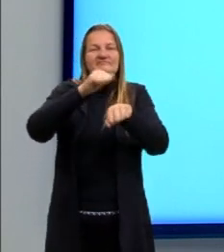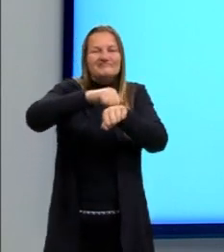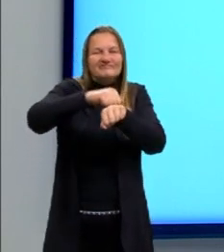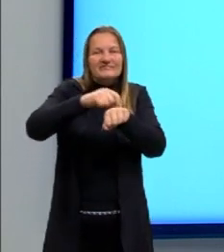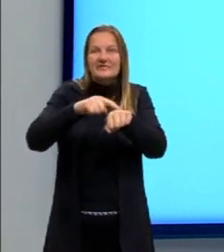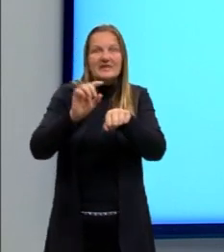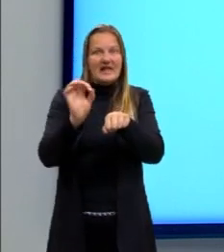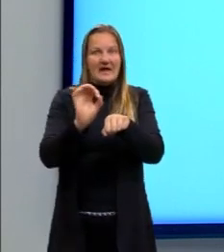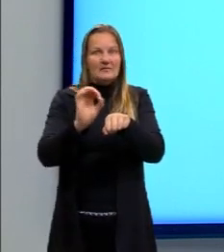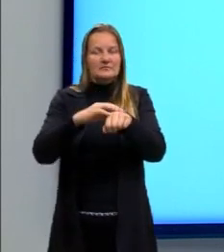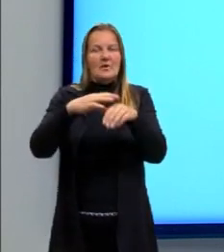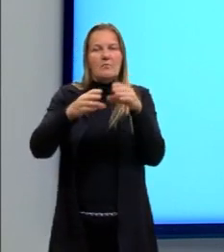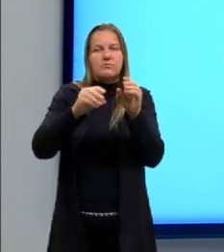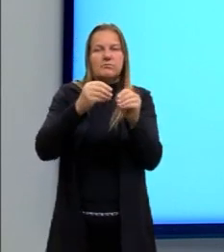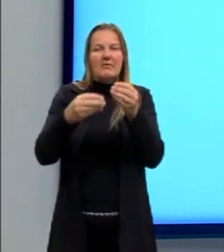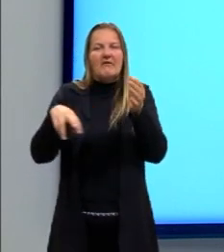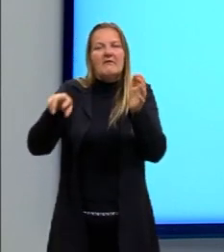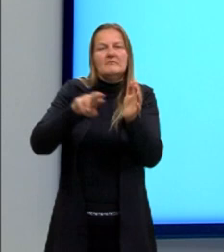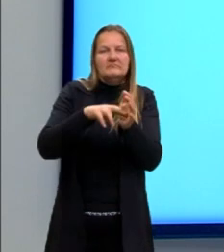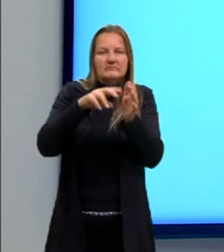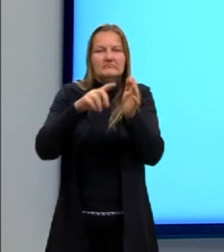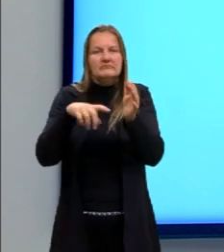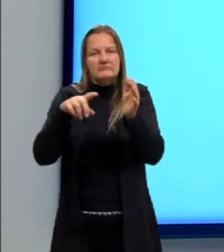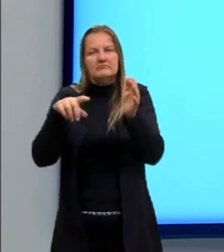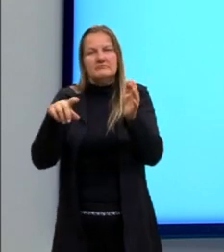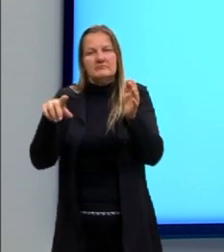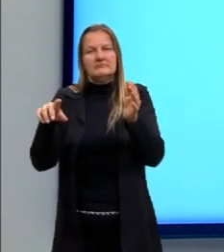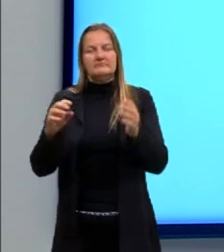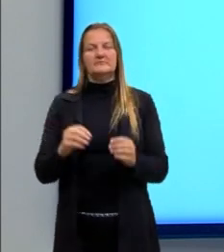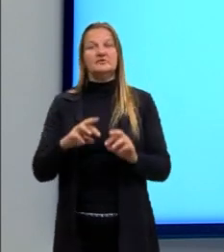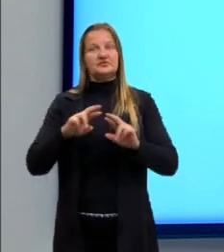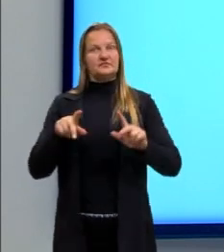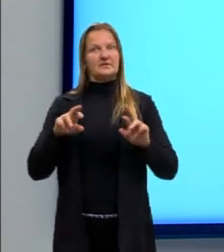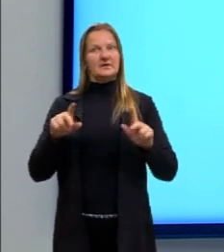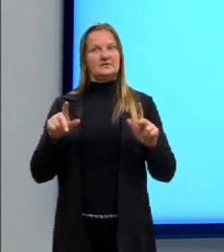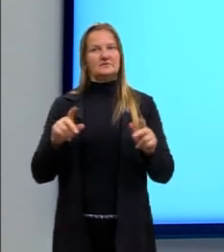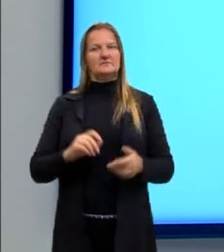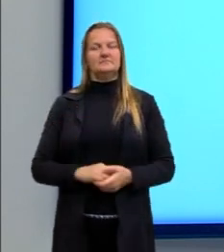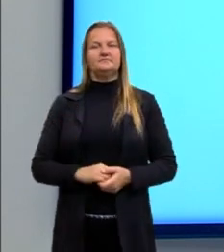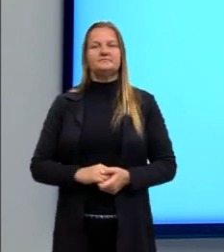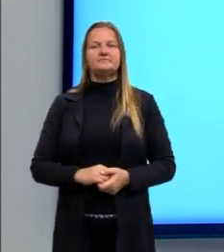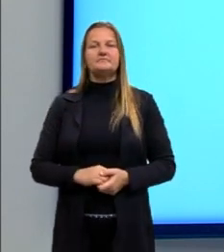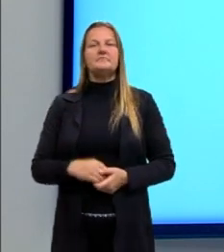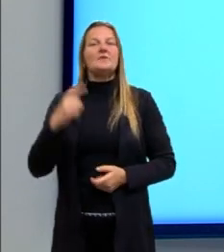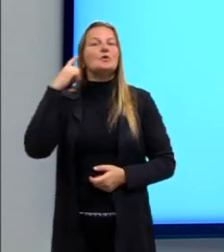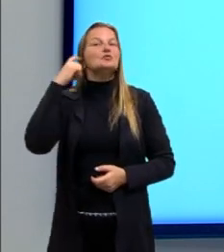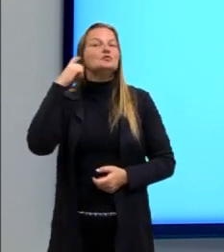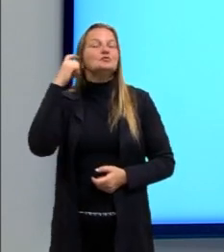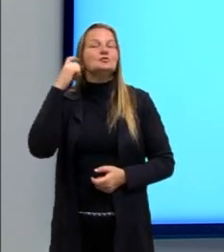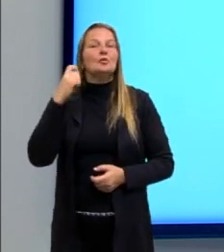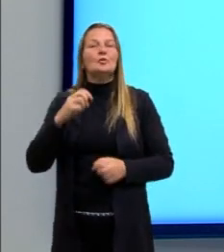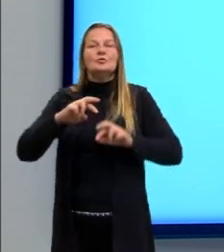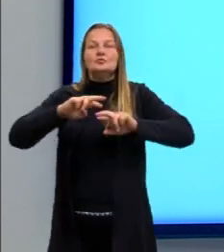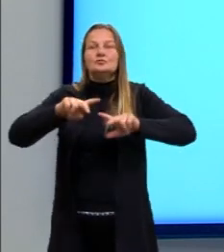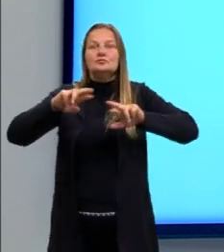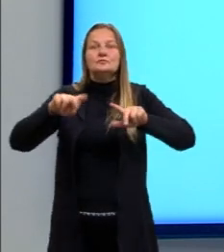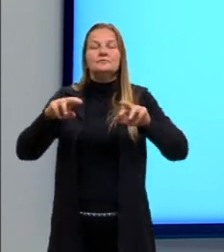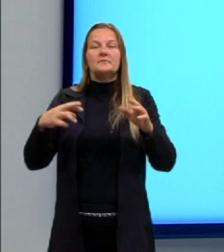de uma certa forma, amortecer esse som. E quando o som sofre múltiplas